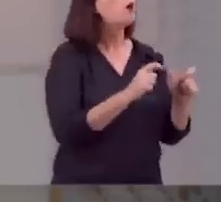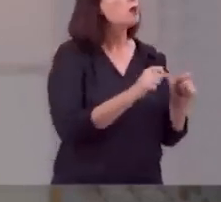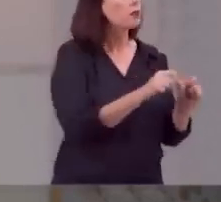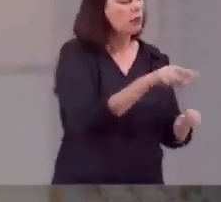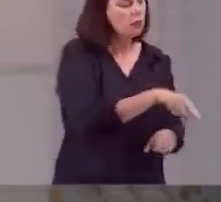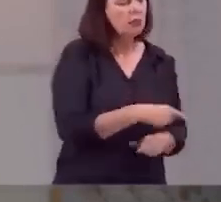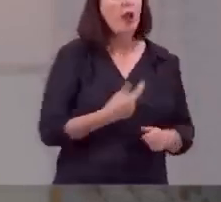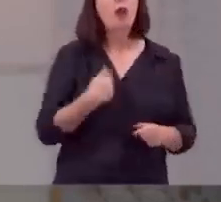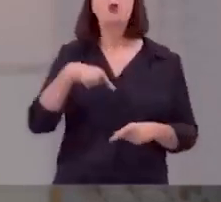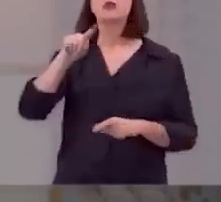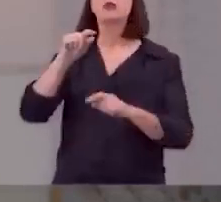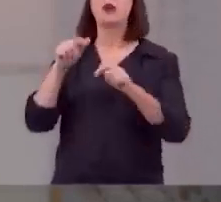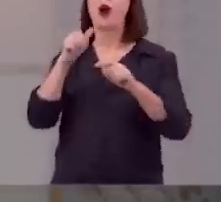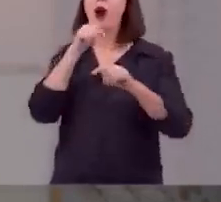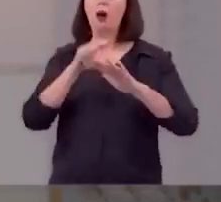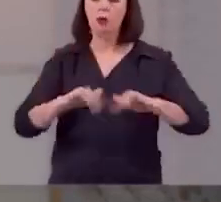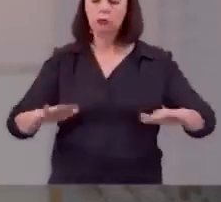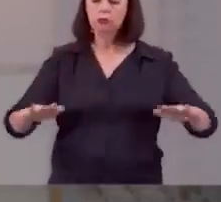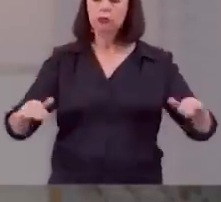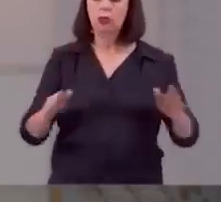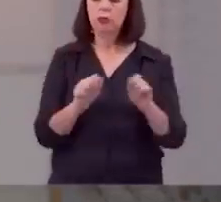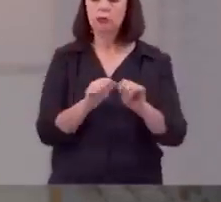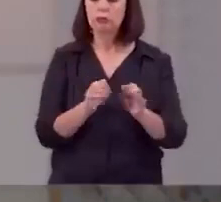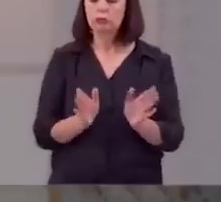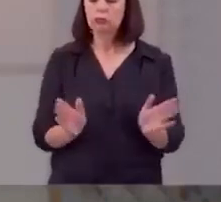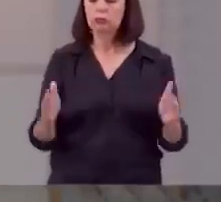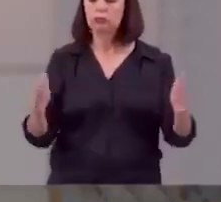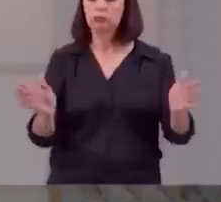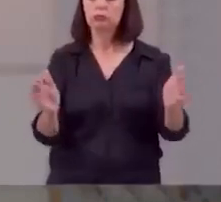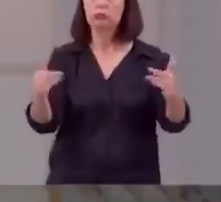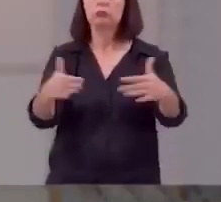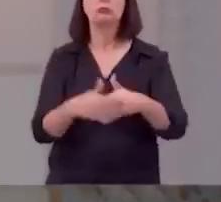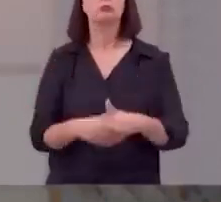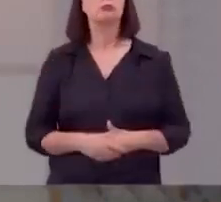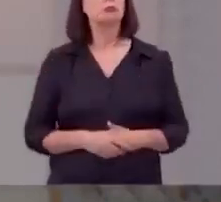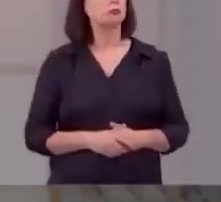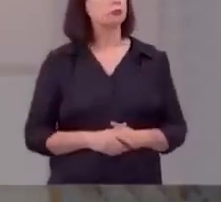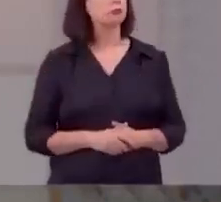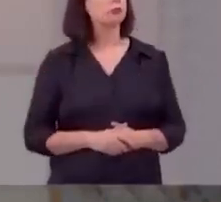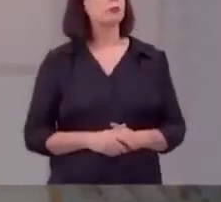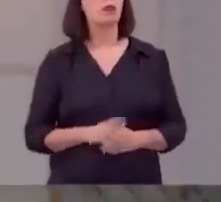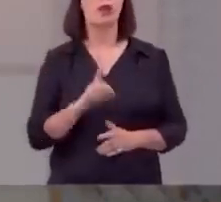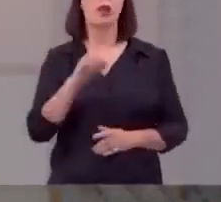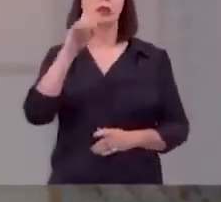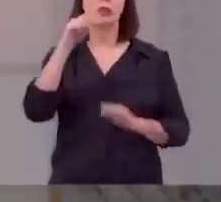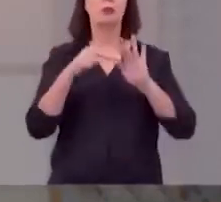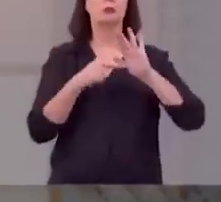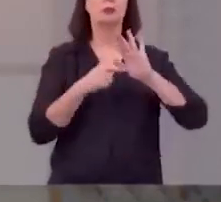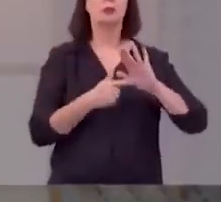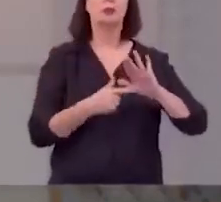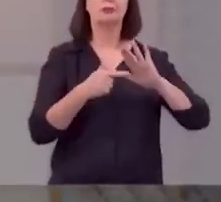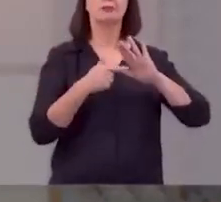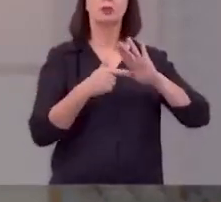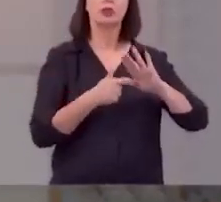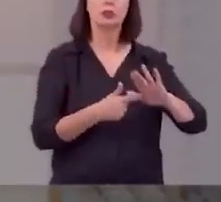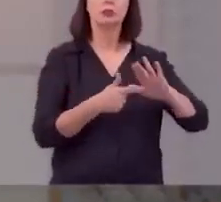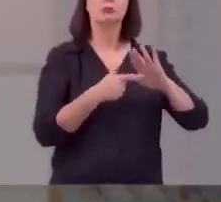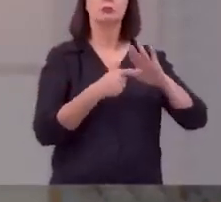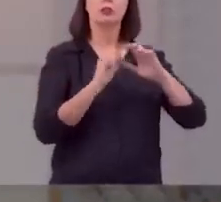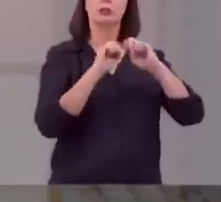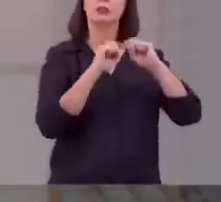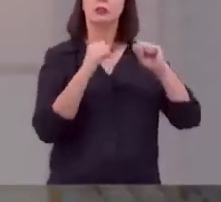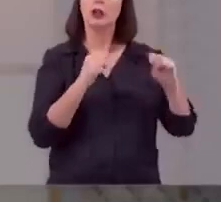você estava quando eu cercava as águas do mar para elas não invadirem a terra e Deus foi se mostrando para Jó sua